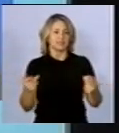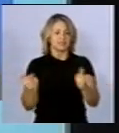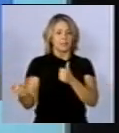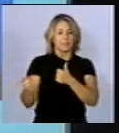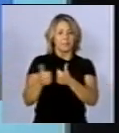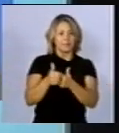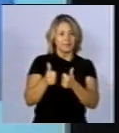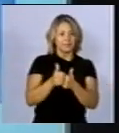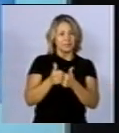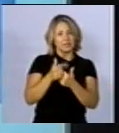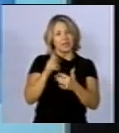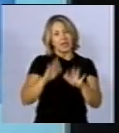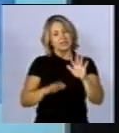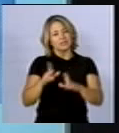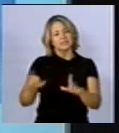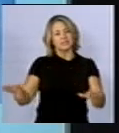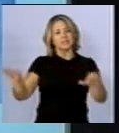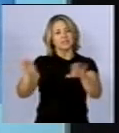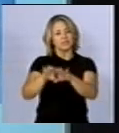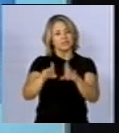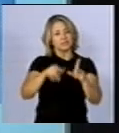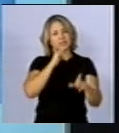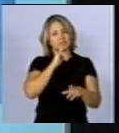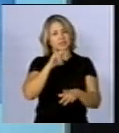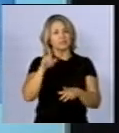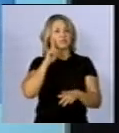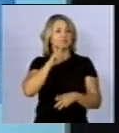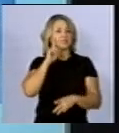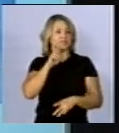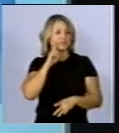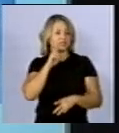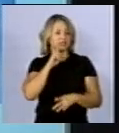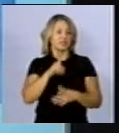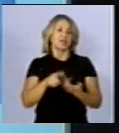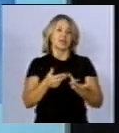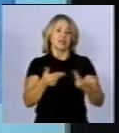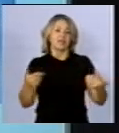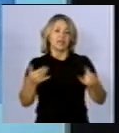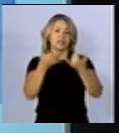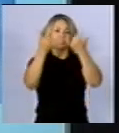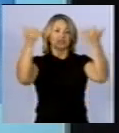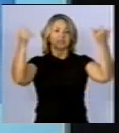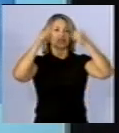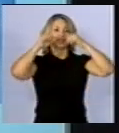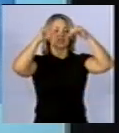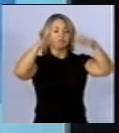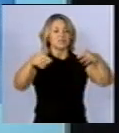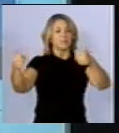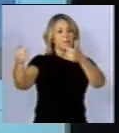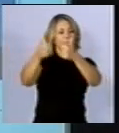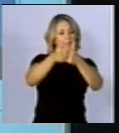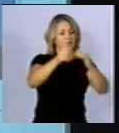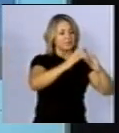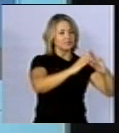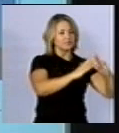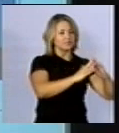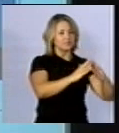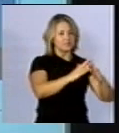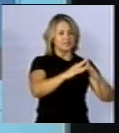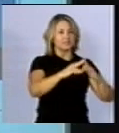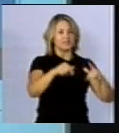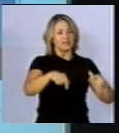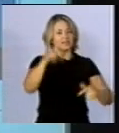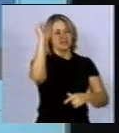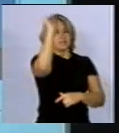que elas são todas semelhantes. aqui nos Estados Unidos, linhas de transmissão, inclusive em áreas de residência, e no